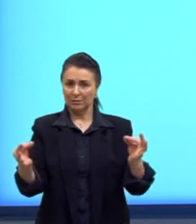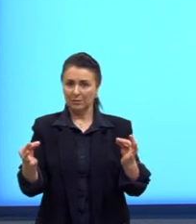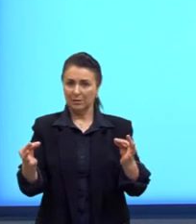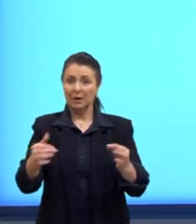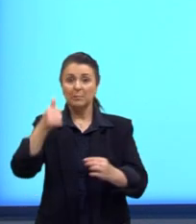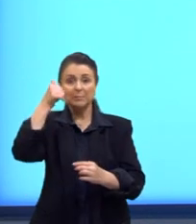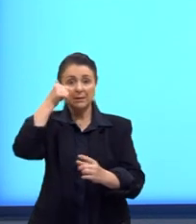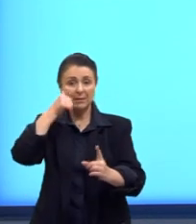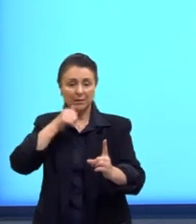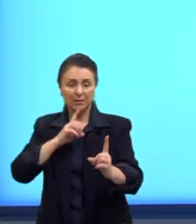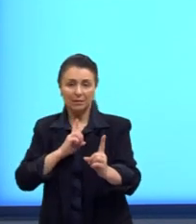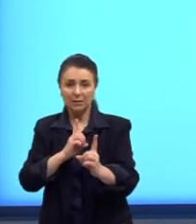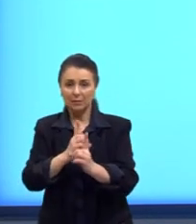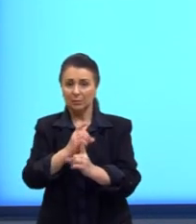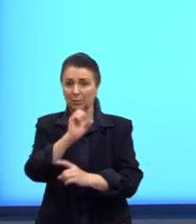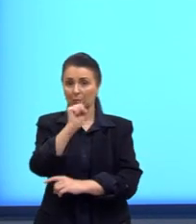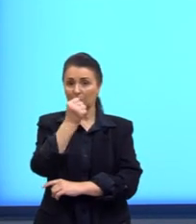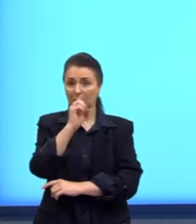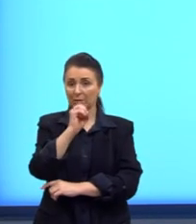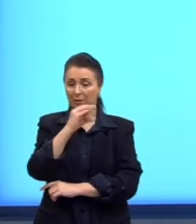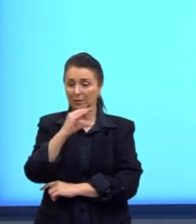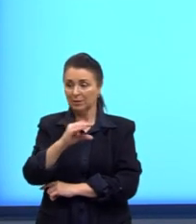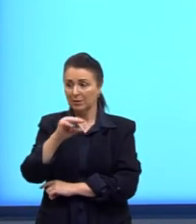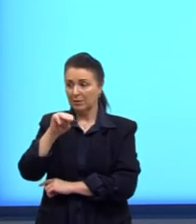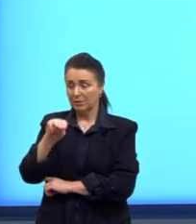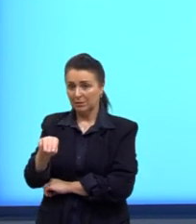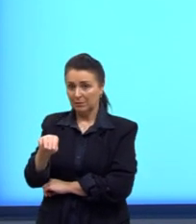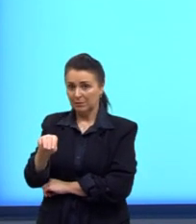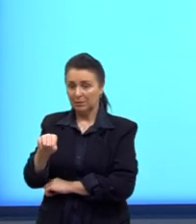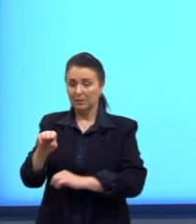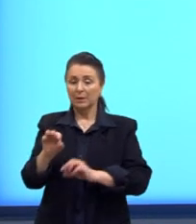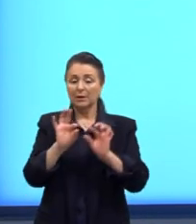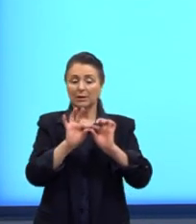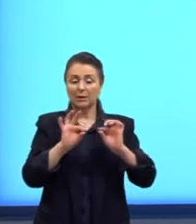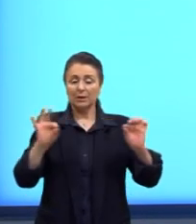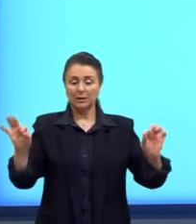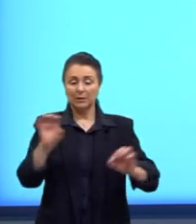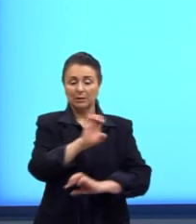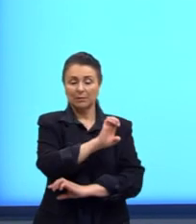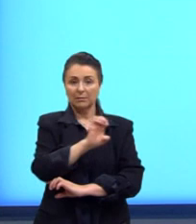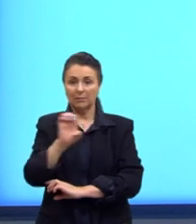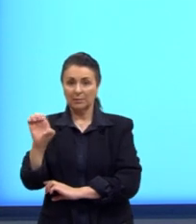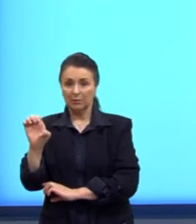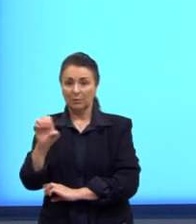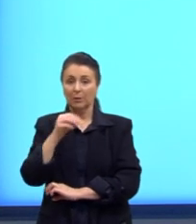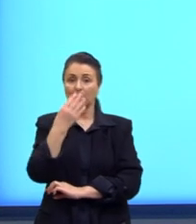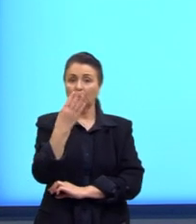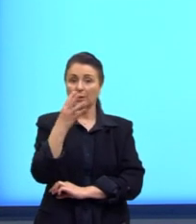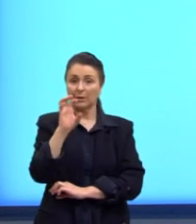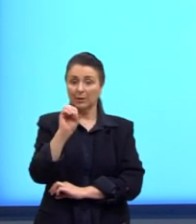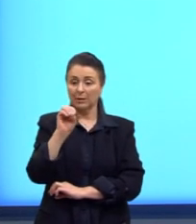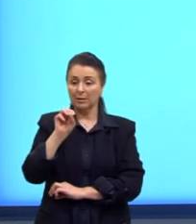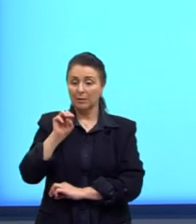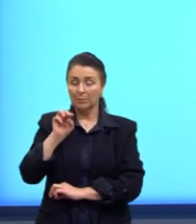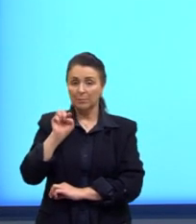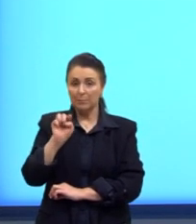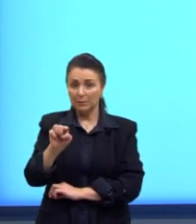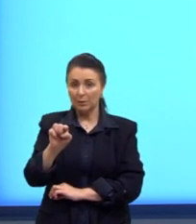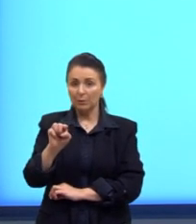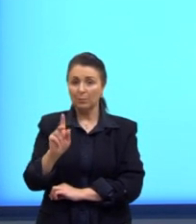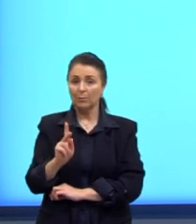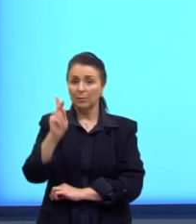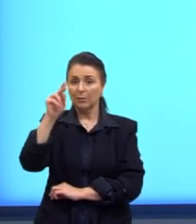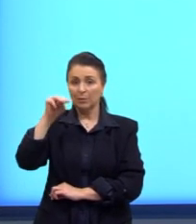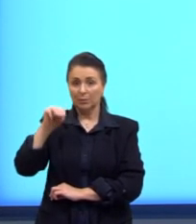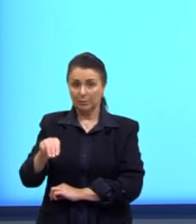Mafalda encontrou, 80 centímetros, e a linha do Equador da Terra, 40 mil quilômetros. As unidades